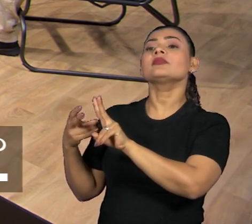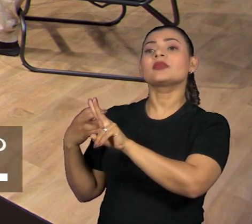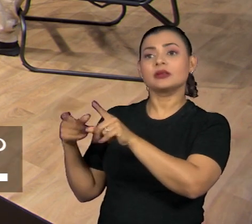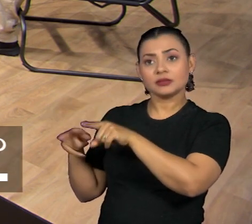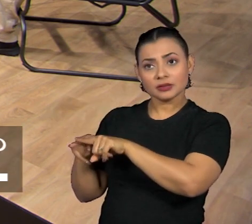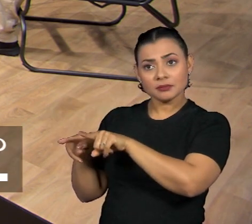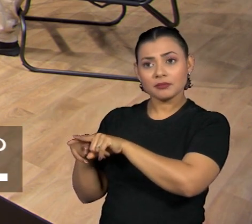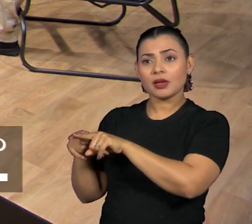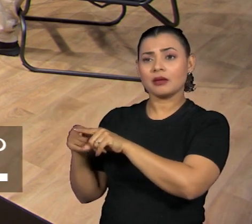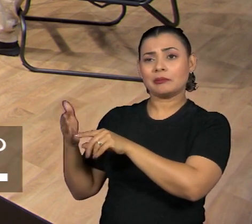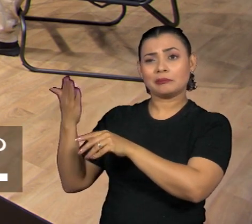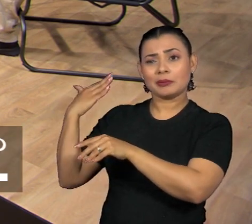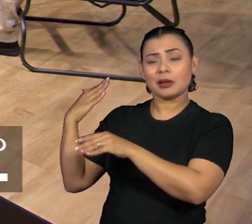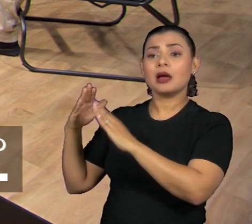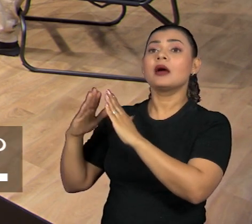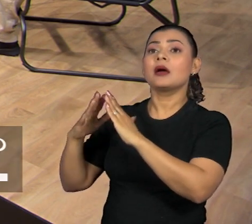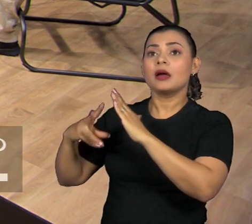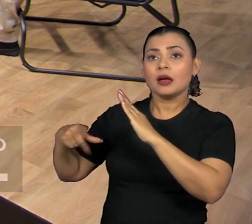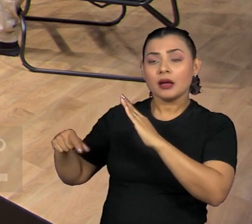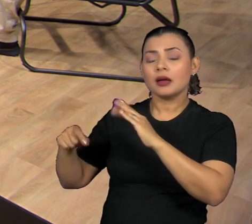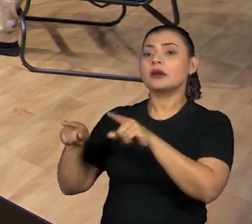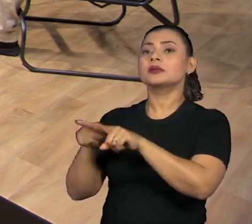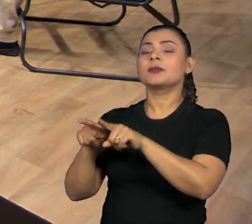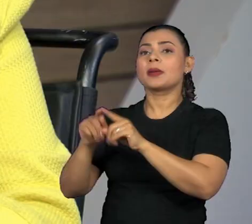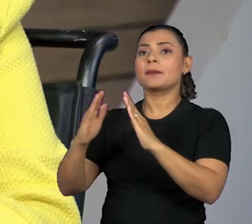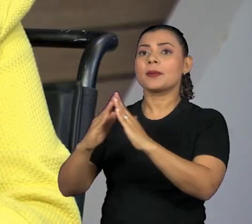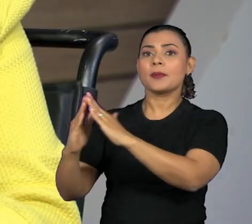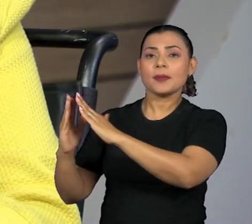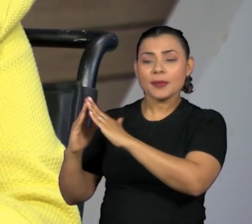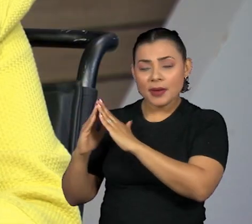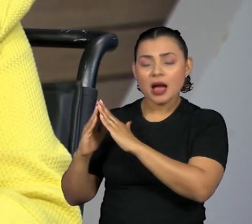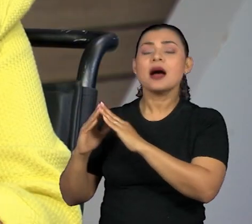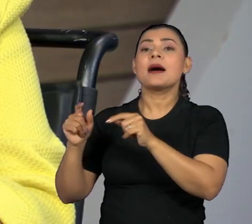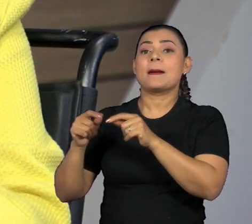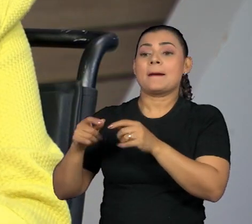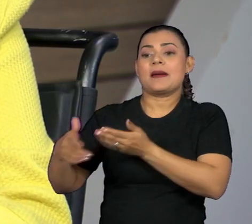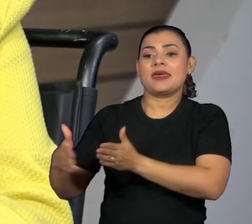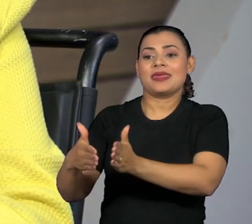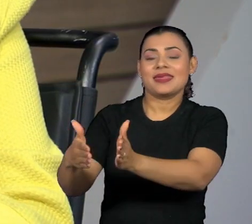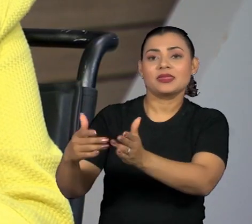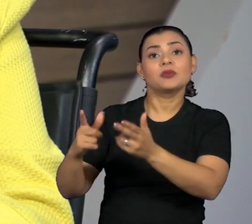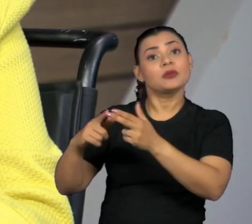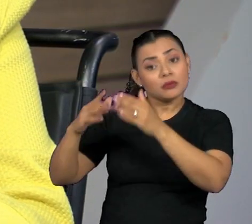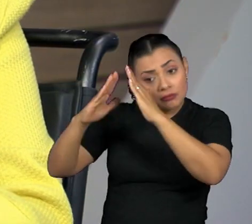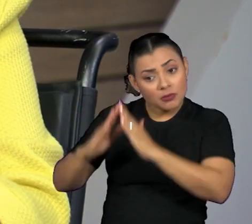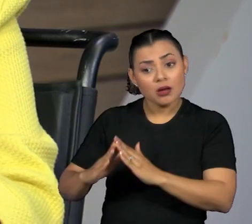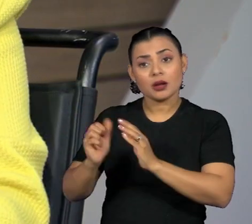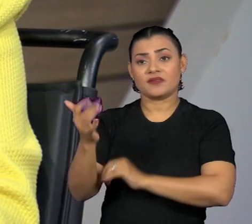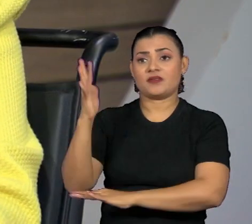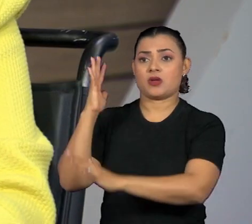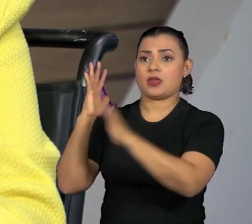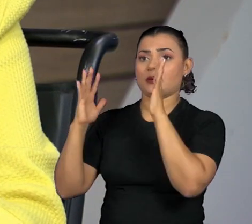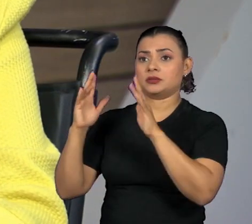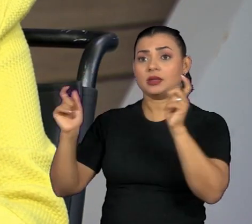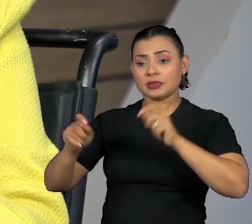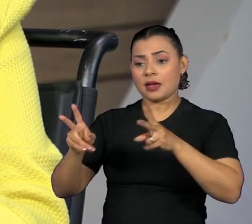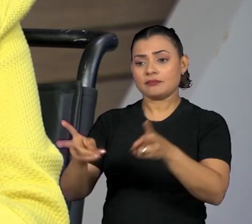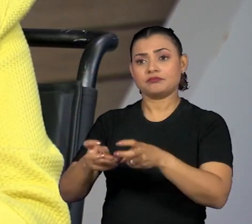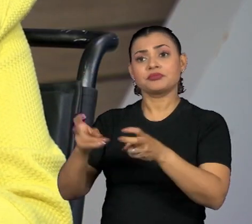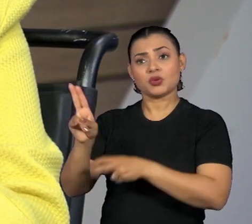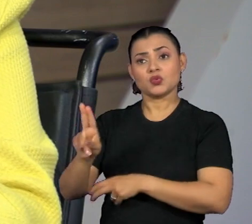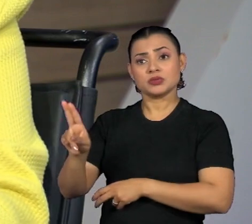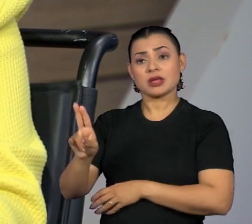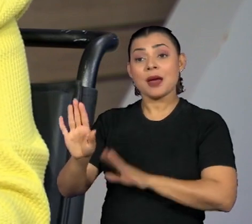originários, ribeirinhos, quilombolas, que vivem na floresta e que usam a floresta,